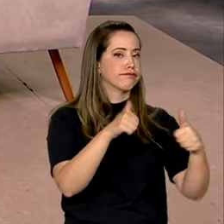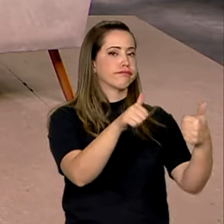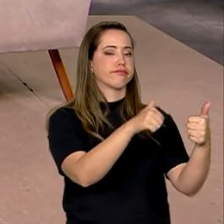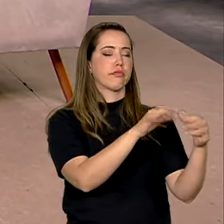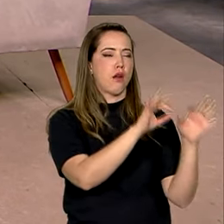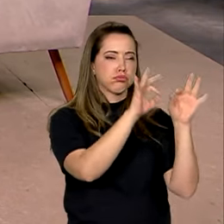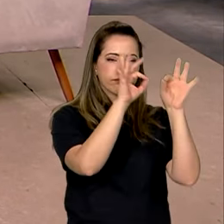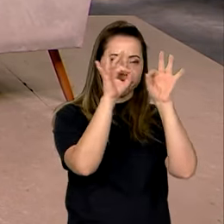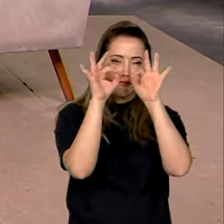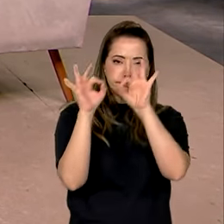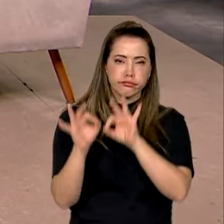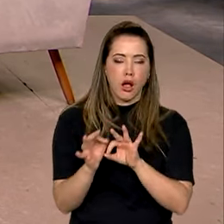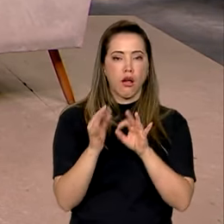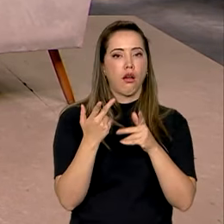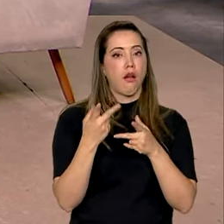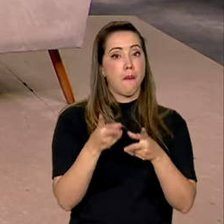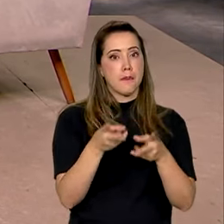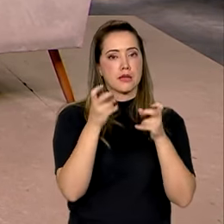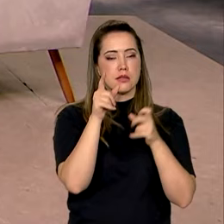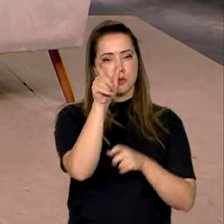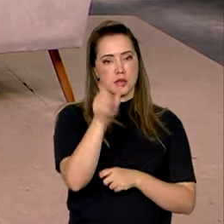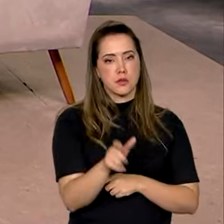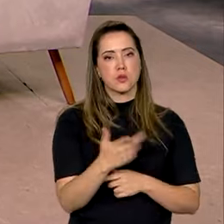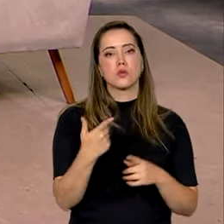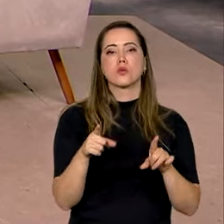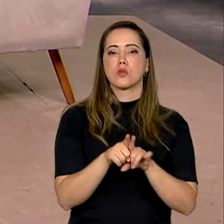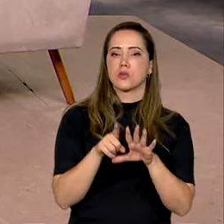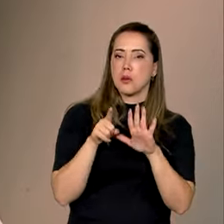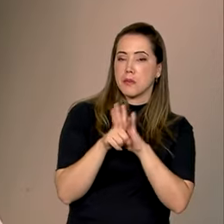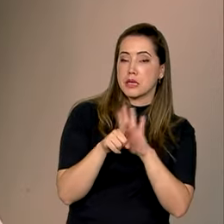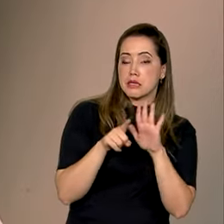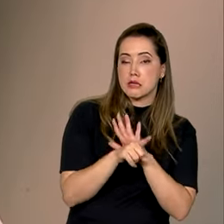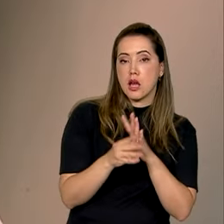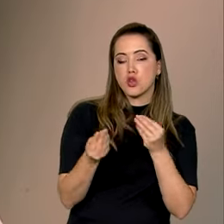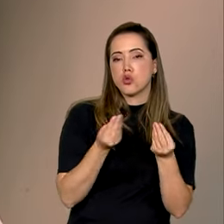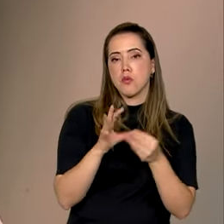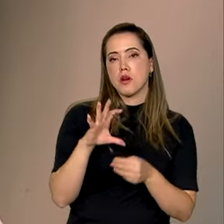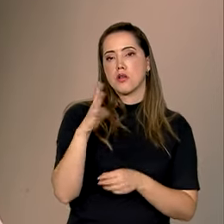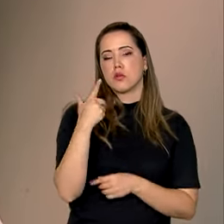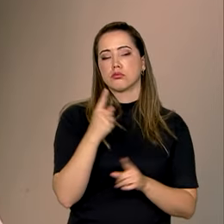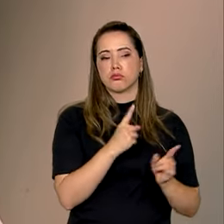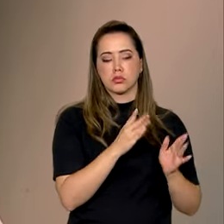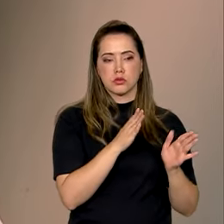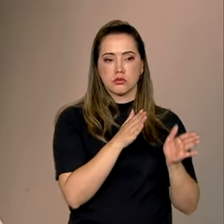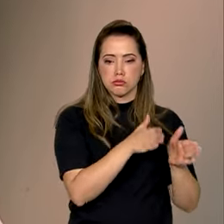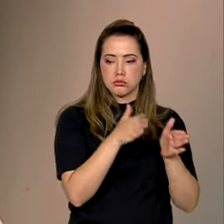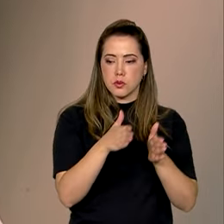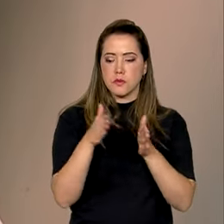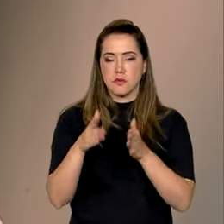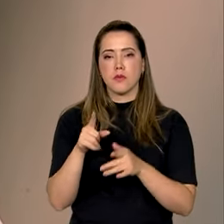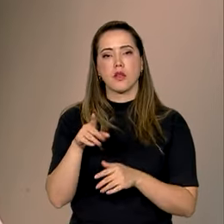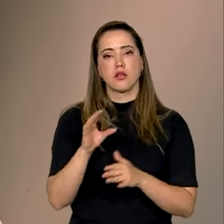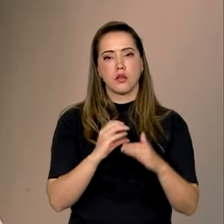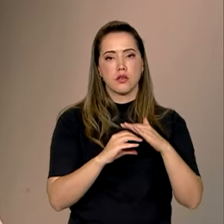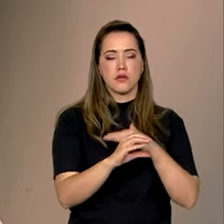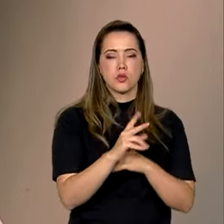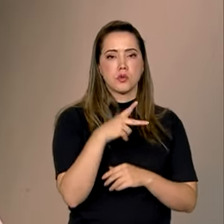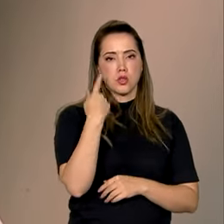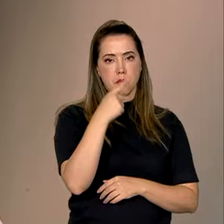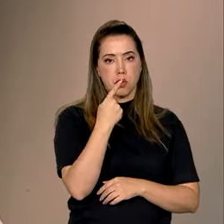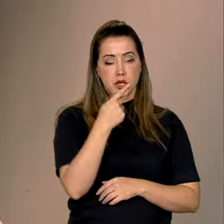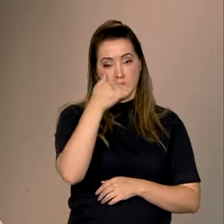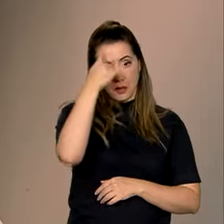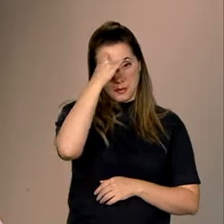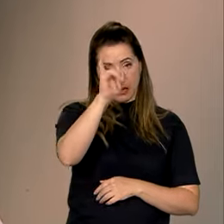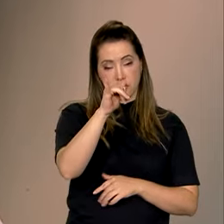melhor os alvos, acessar os denunciantes, pesquisar as cadeias produtivas de forma estratégica. Então, há um investimento forte na política pública de